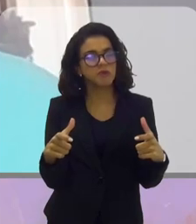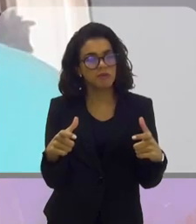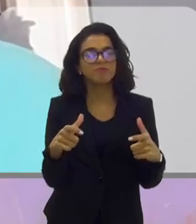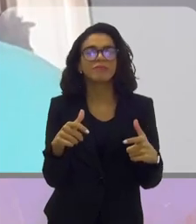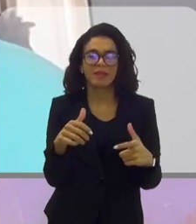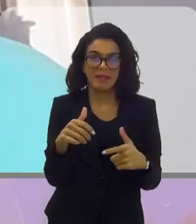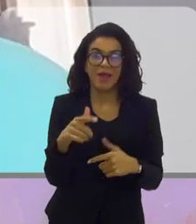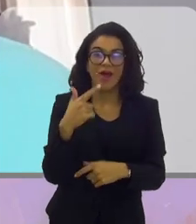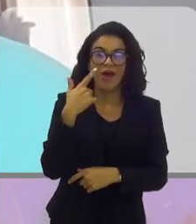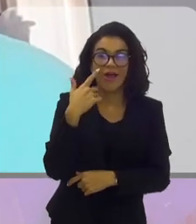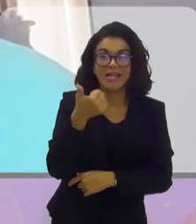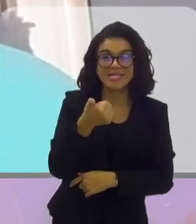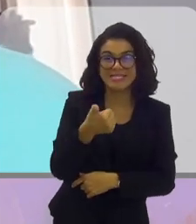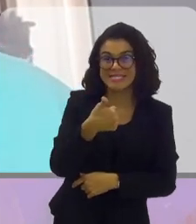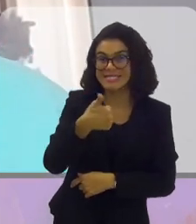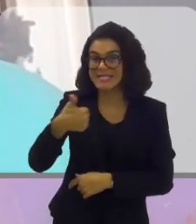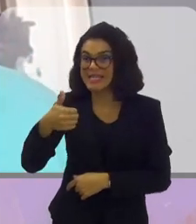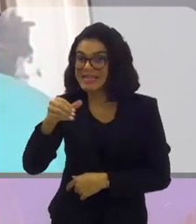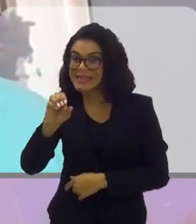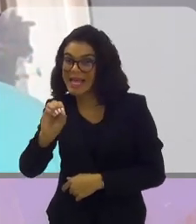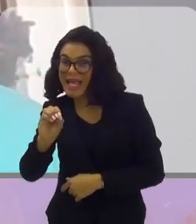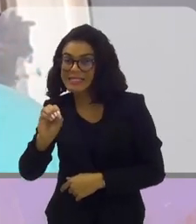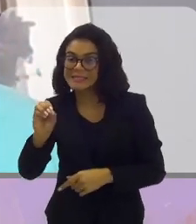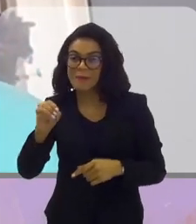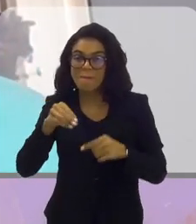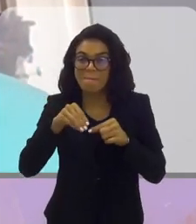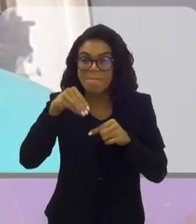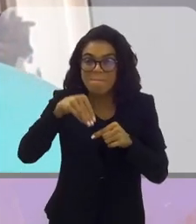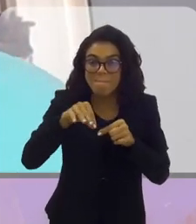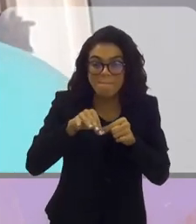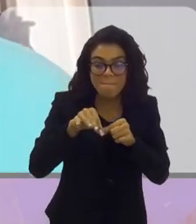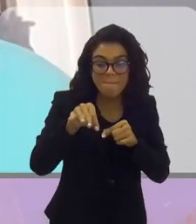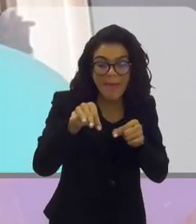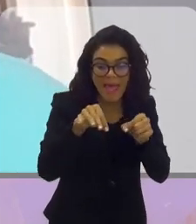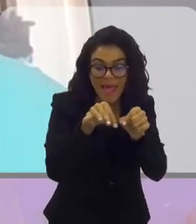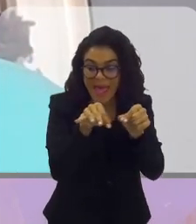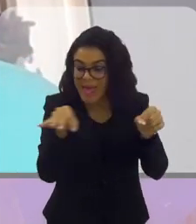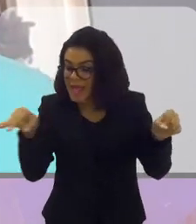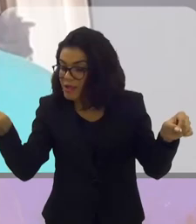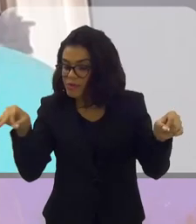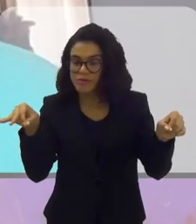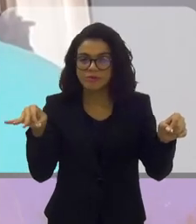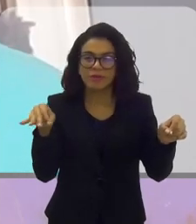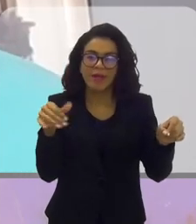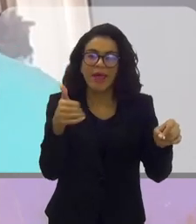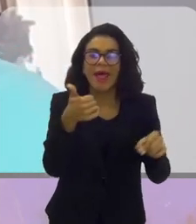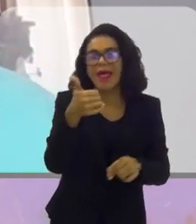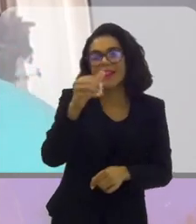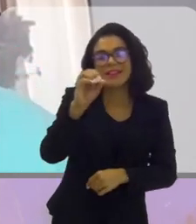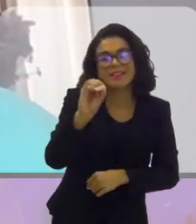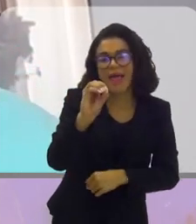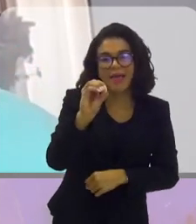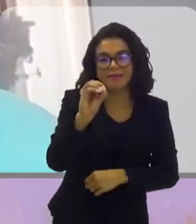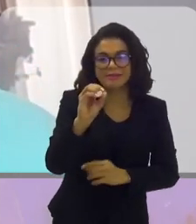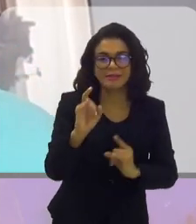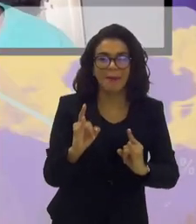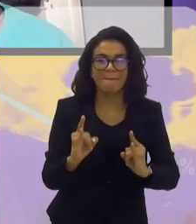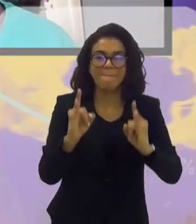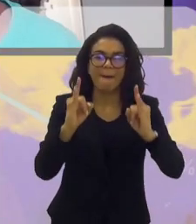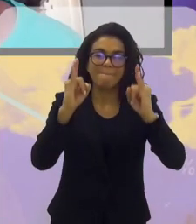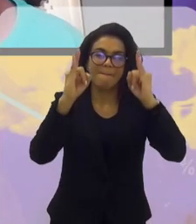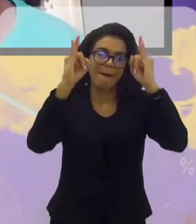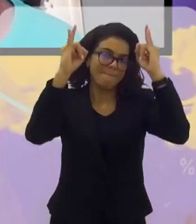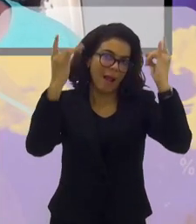110 metros quadrados a menos. Olha só. São 10 apartamentos de 100 metros quadrados